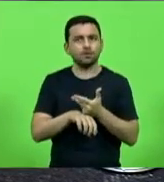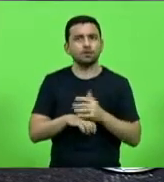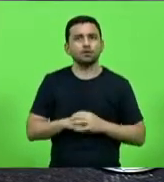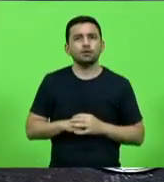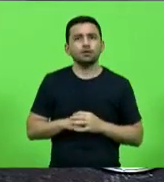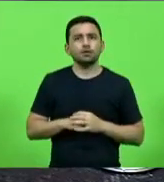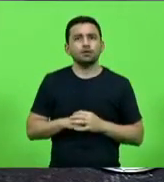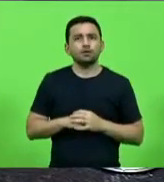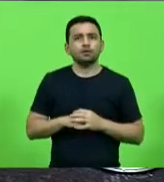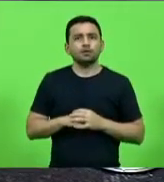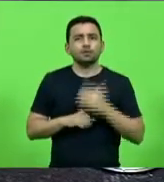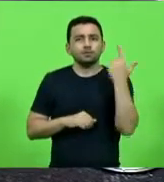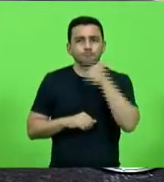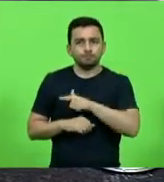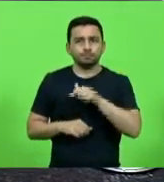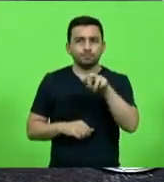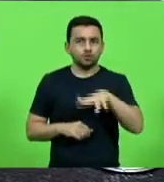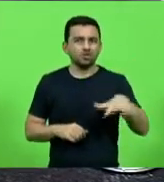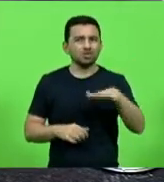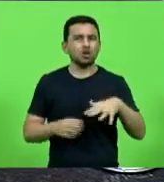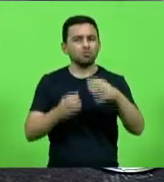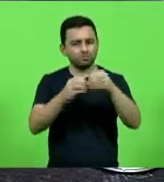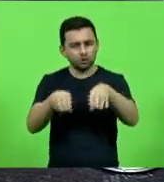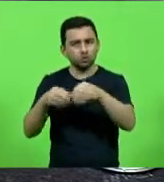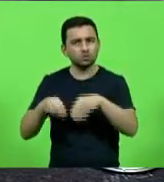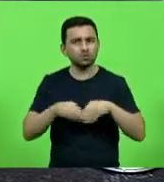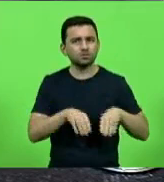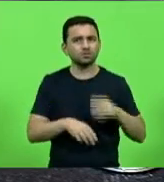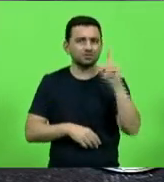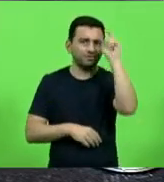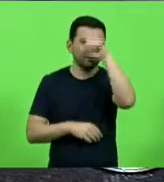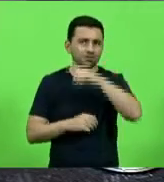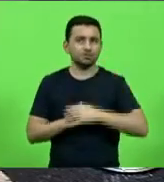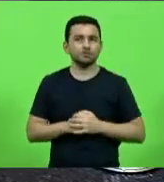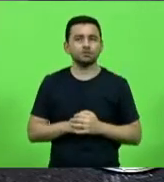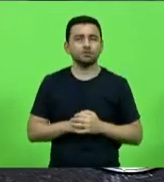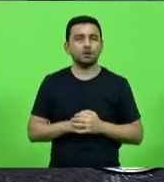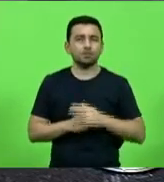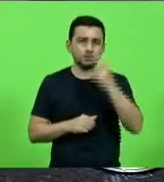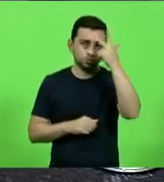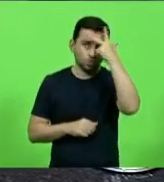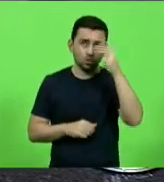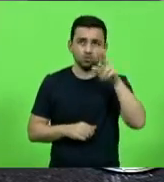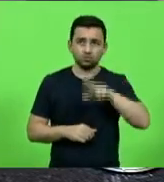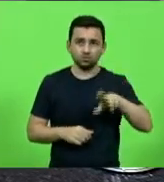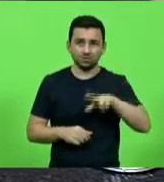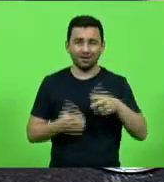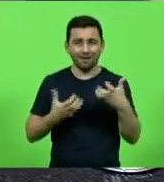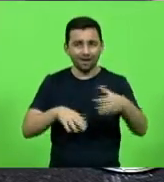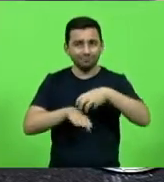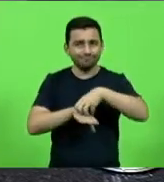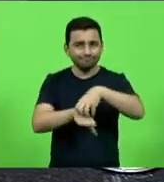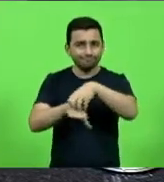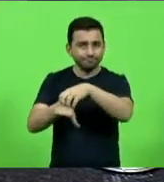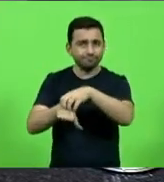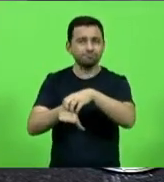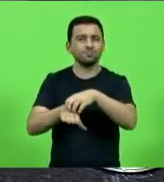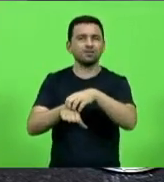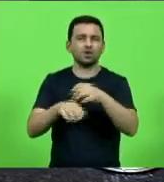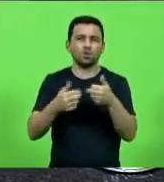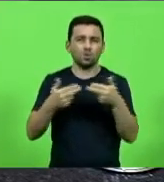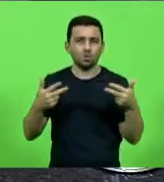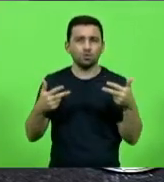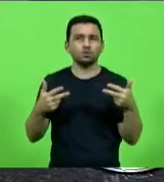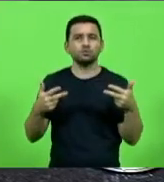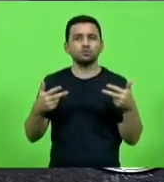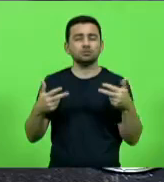logo as regiões estão sendo prejudicadas, o usuário que está escoando a produção realmente se encontra hoje quase